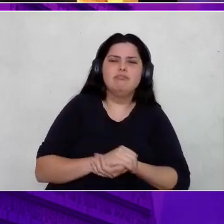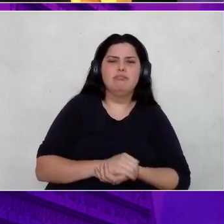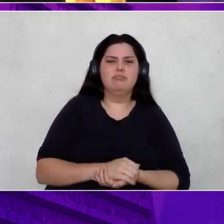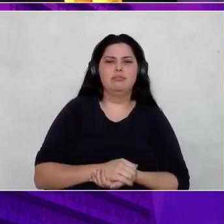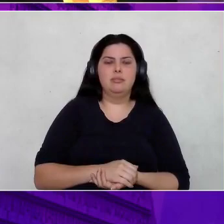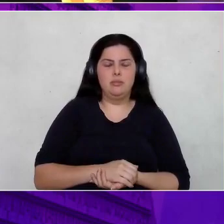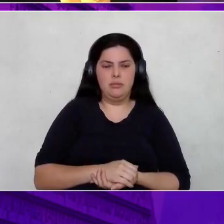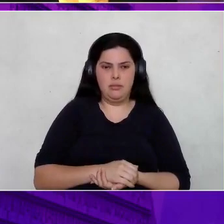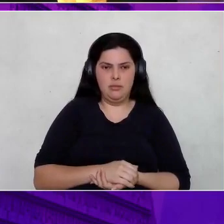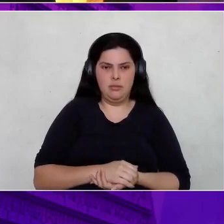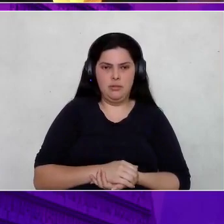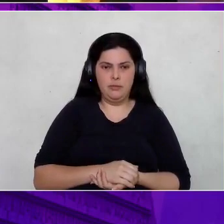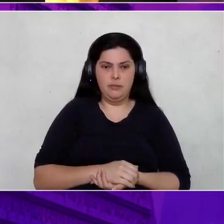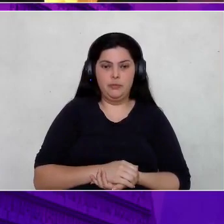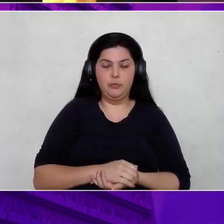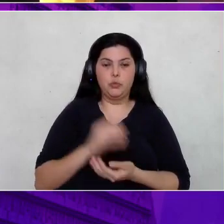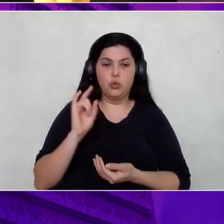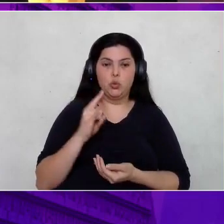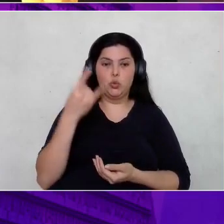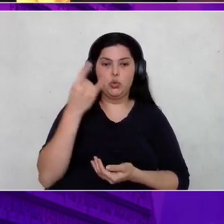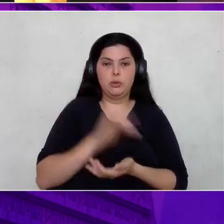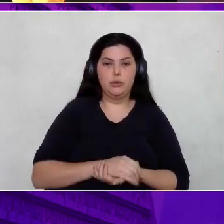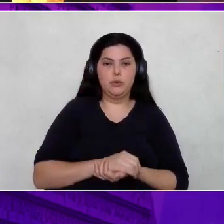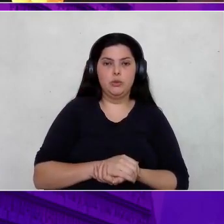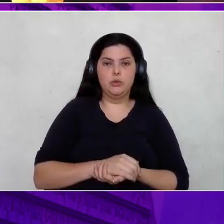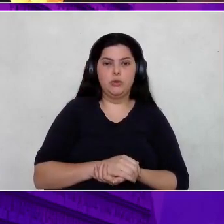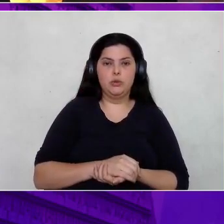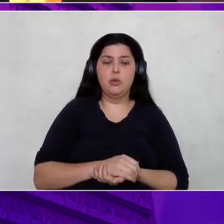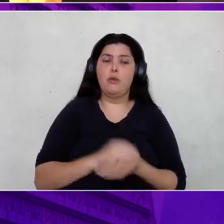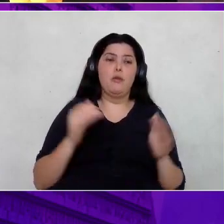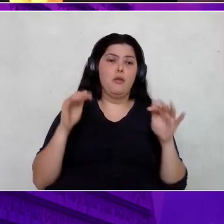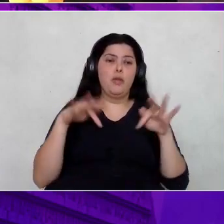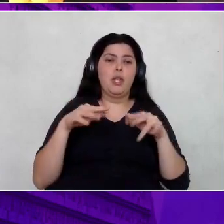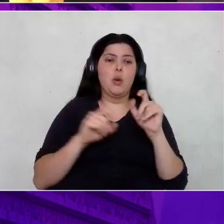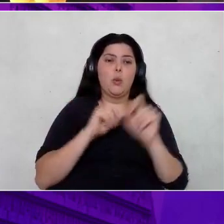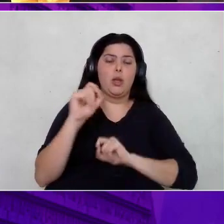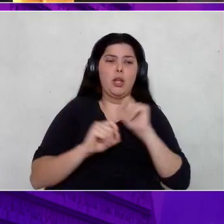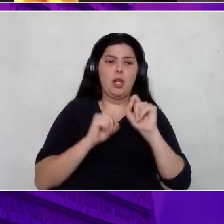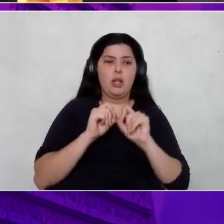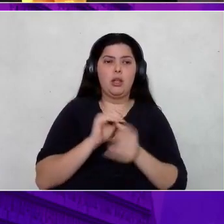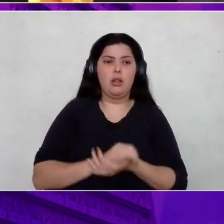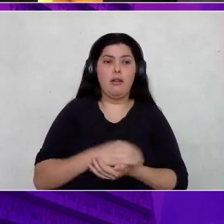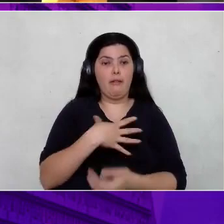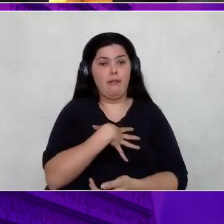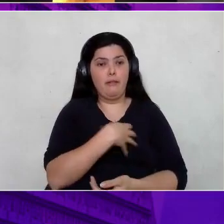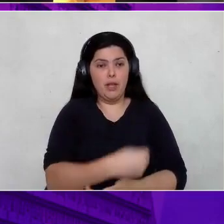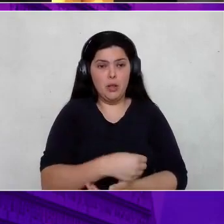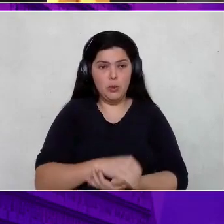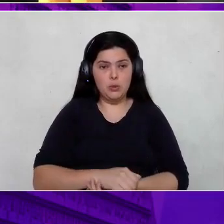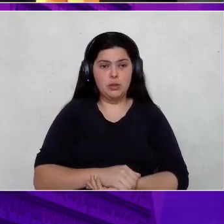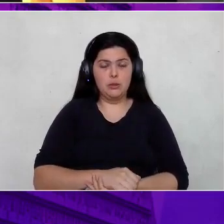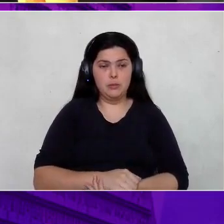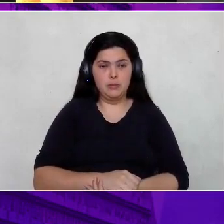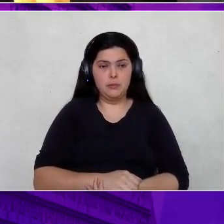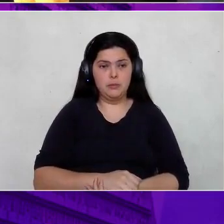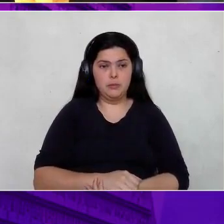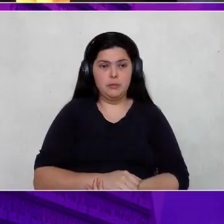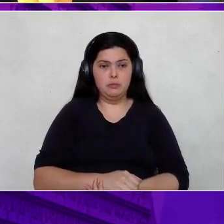E, por último, o golpe final. Com filhos, se é pequeno,